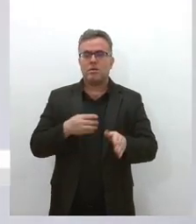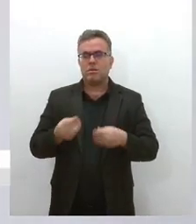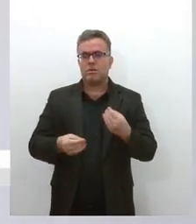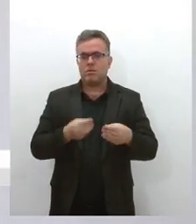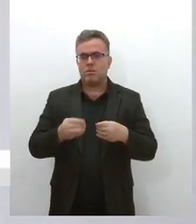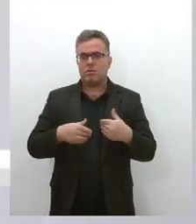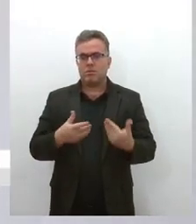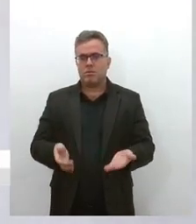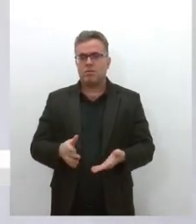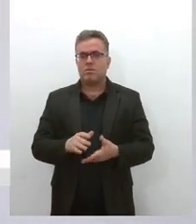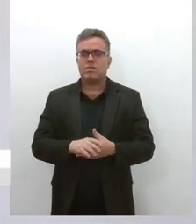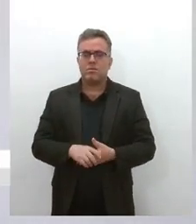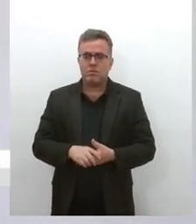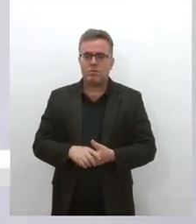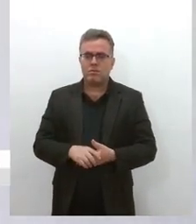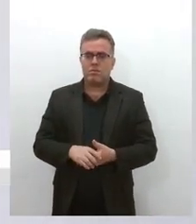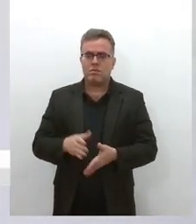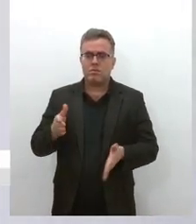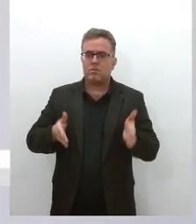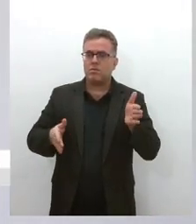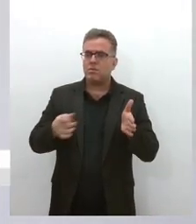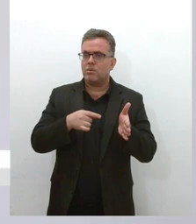assim, durante longo tempo,